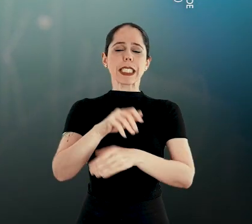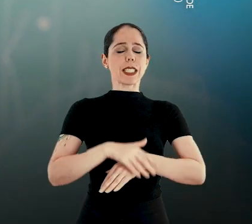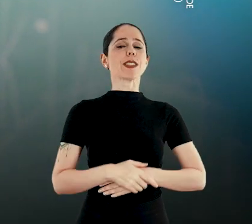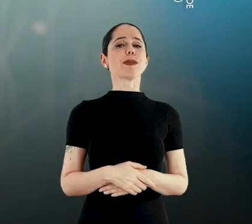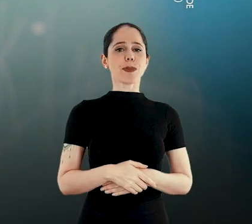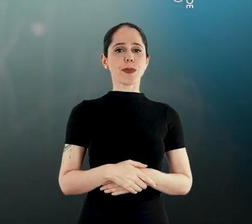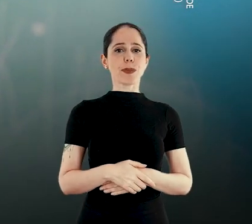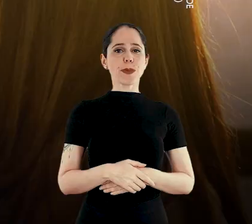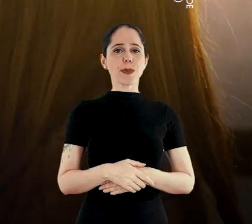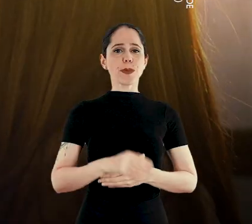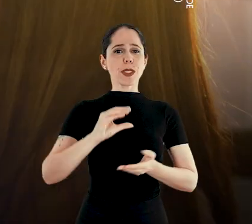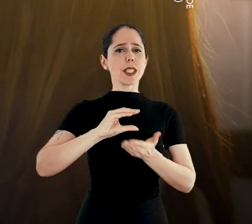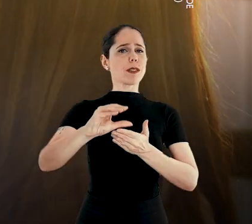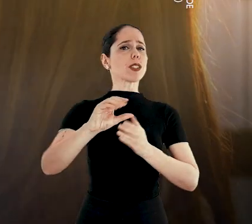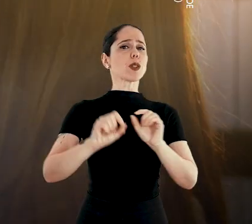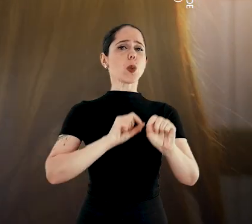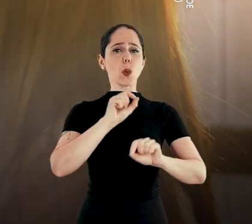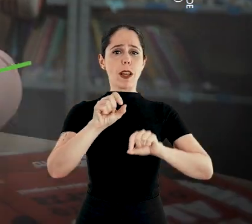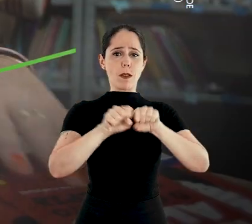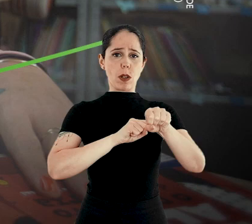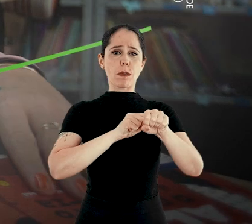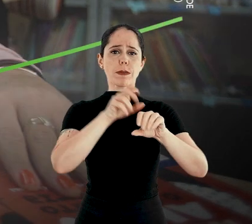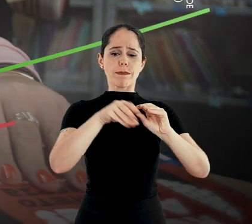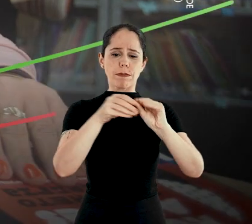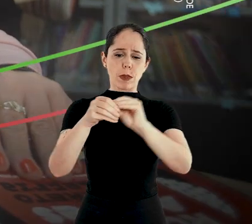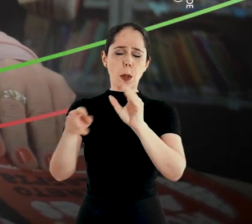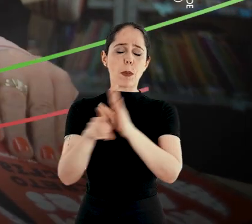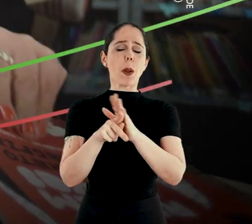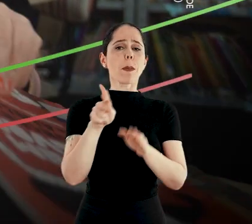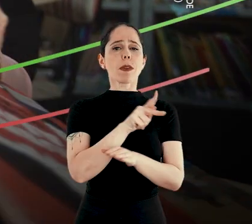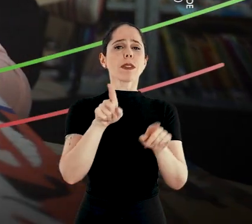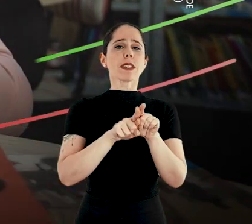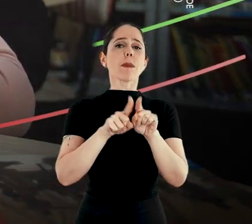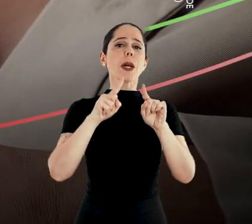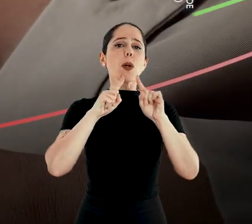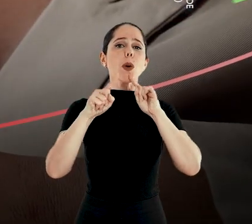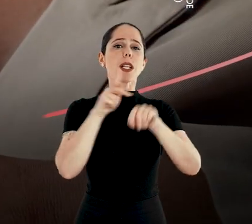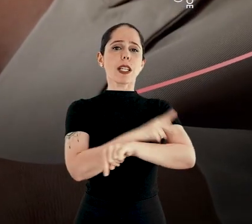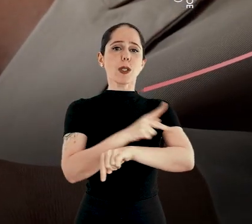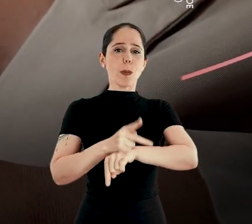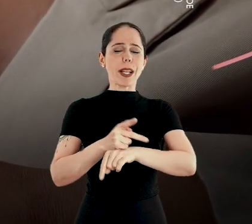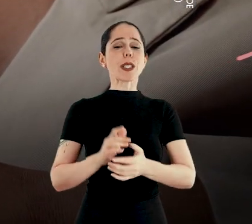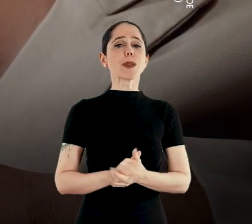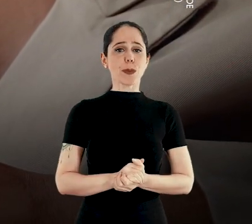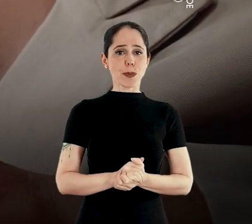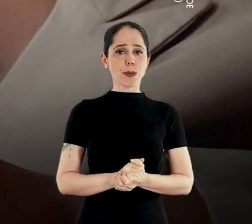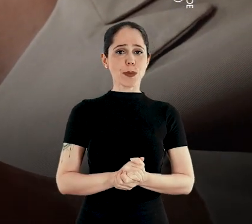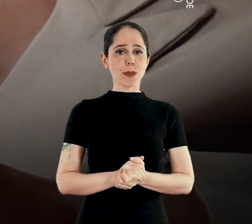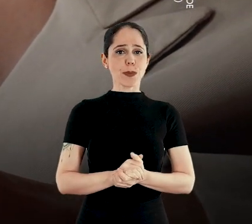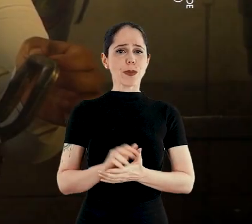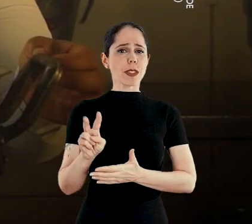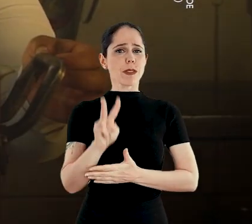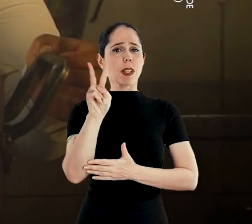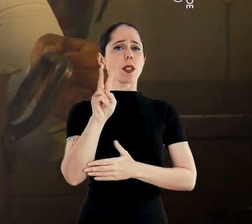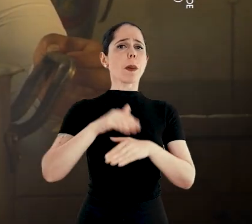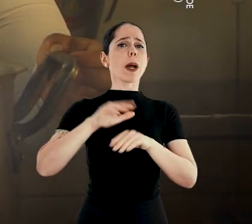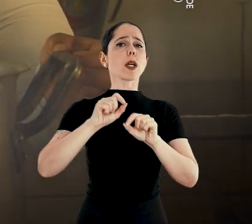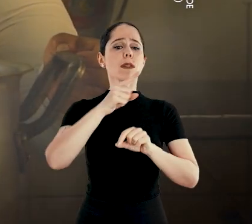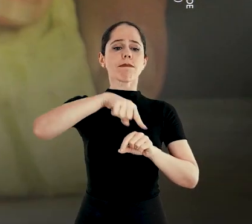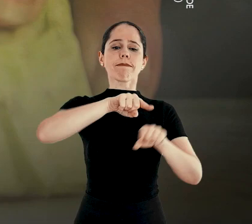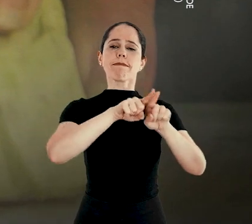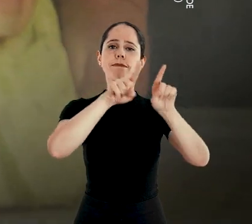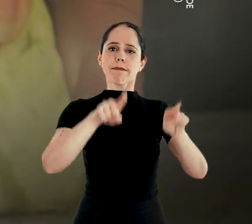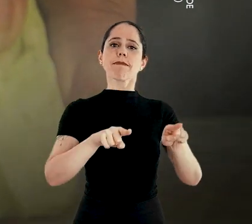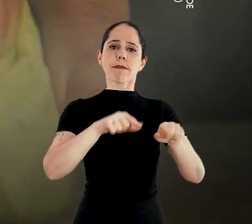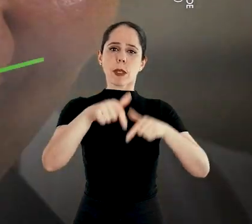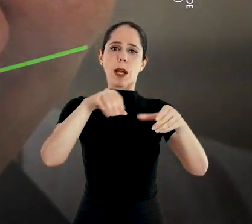das nossas crianças. Investir na formação continuada de professores e coordenadores pedagógicos. Valorizar